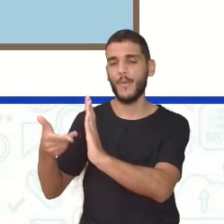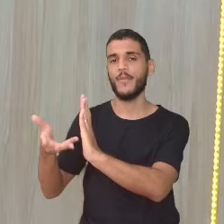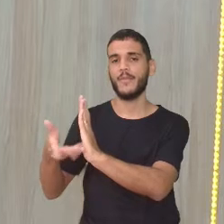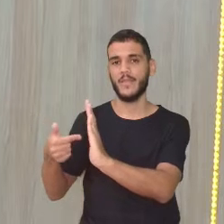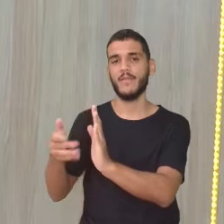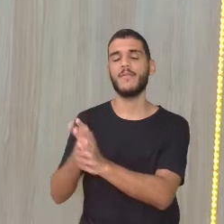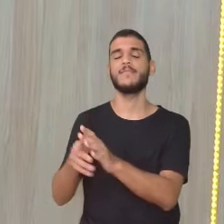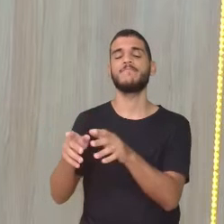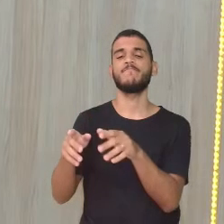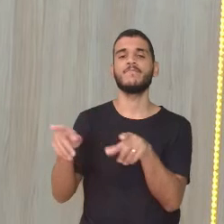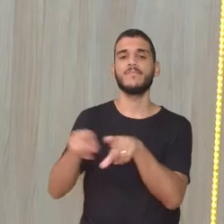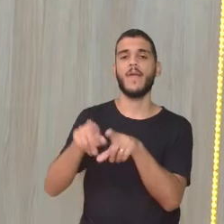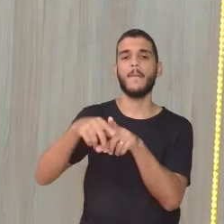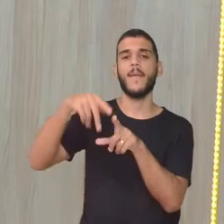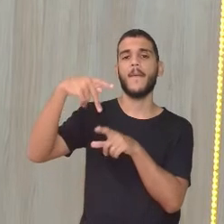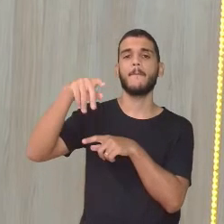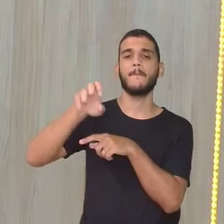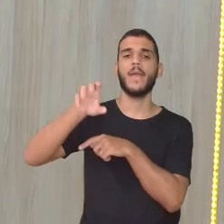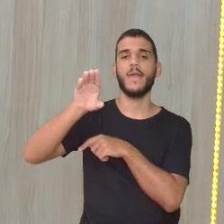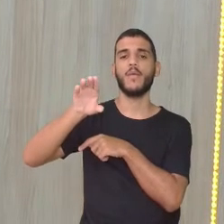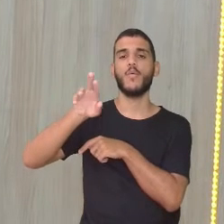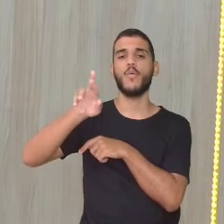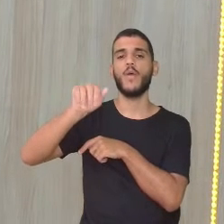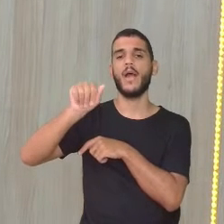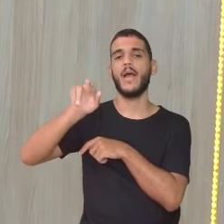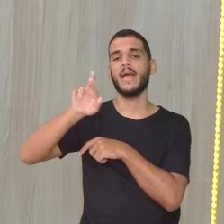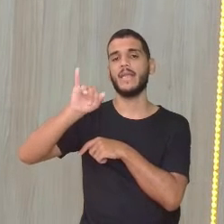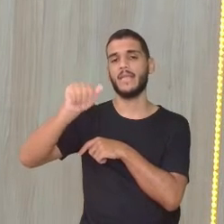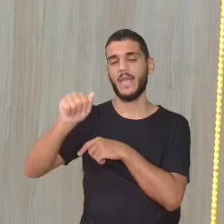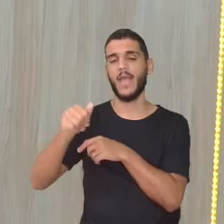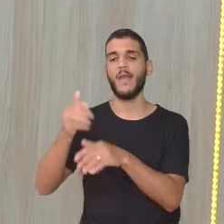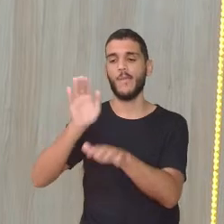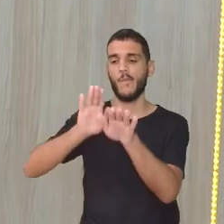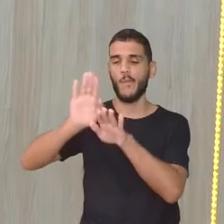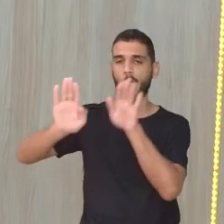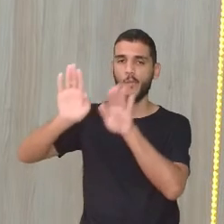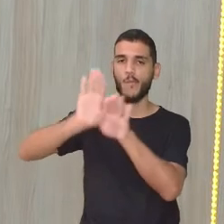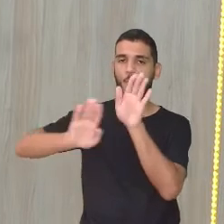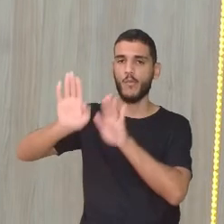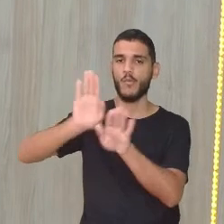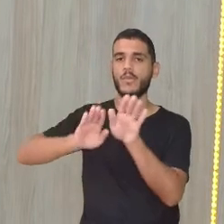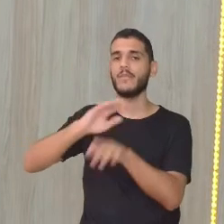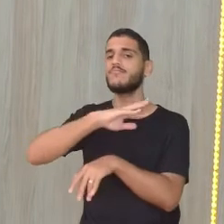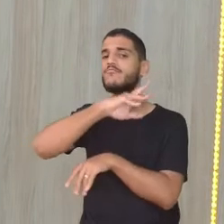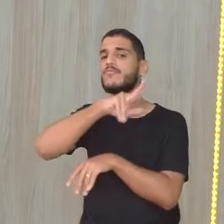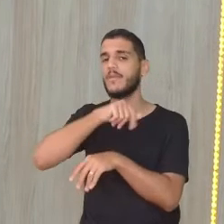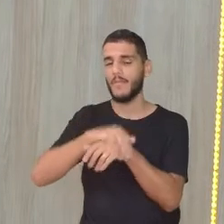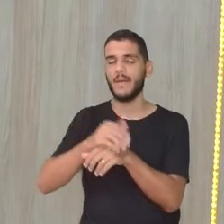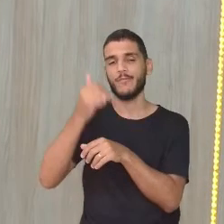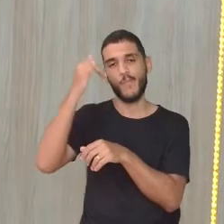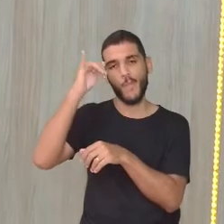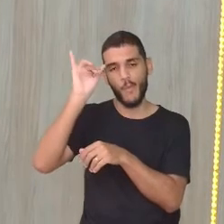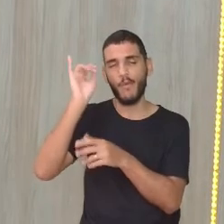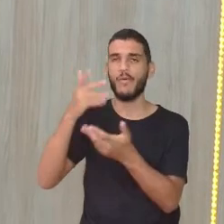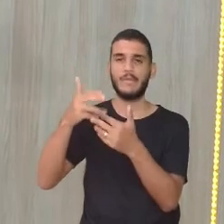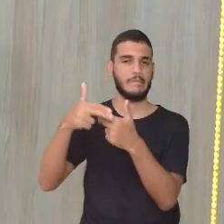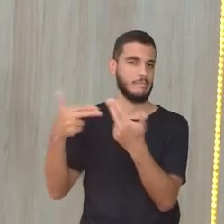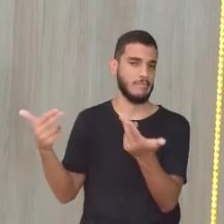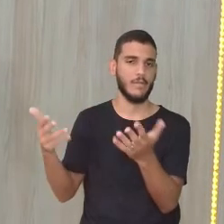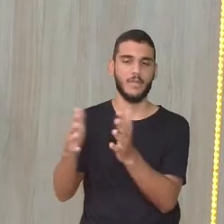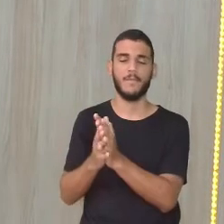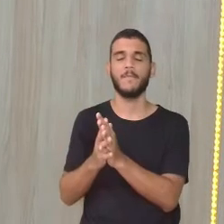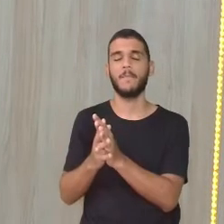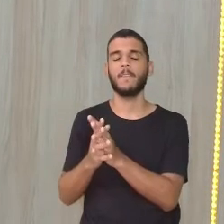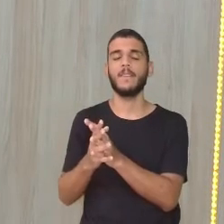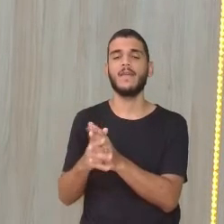Pecuária, exatamente. Então, essas atividades, elas, com certeza, prejudicam o meio ambiente. A gente já sabe